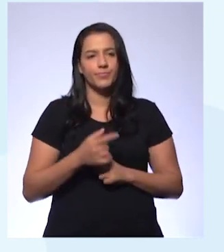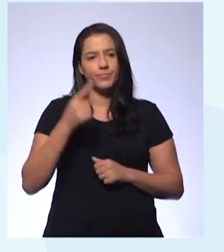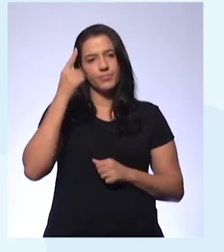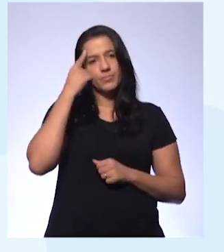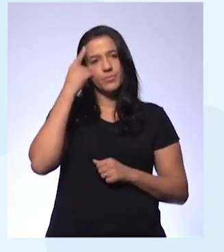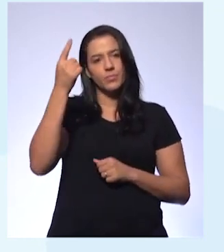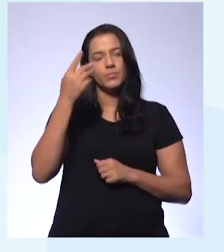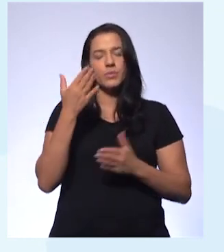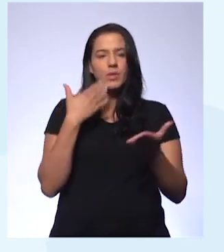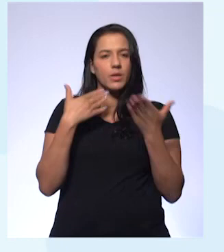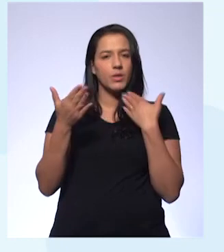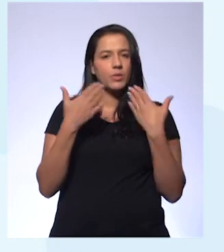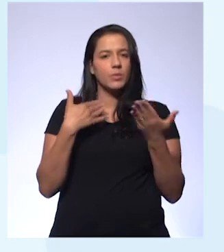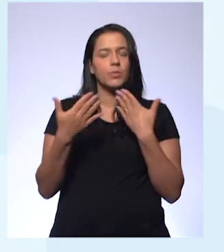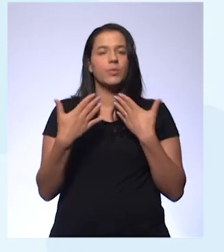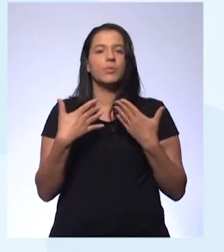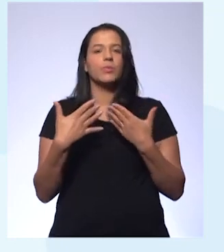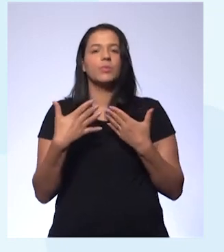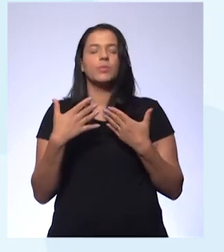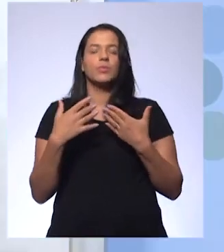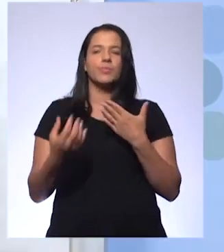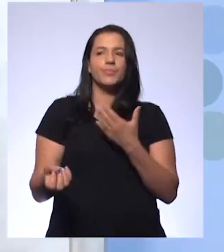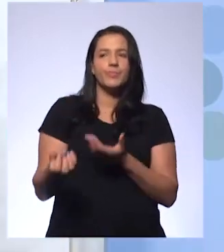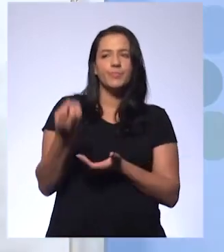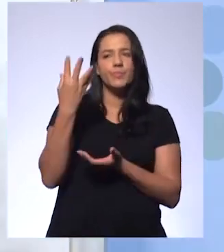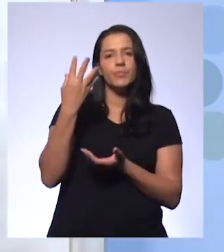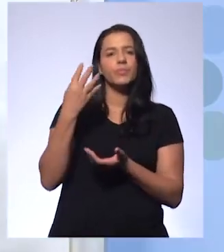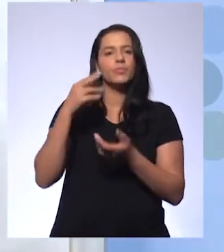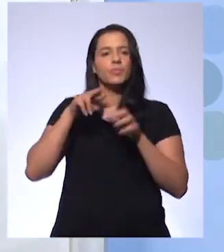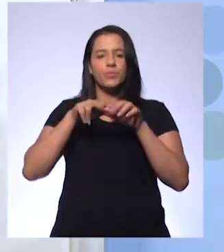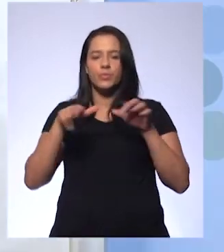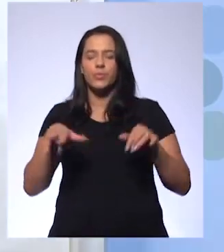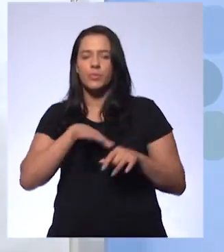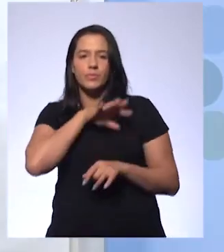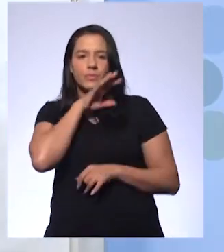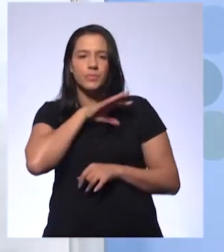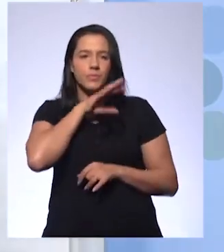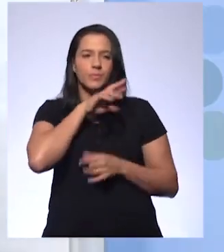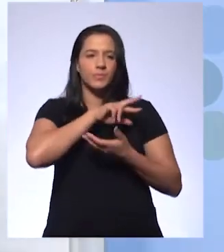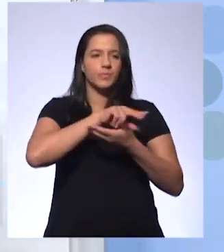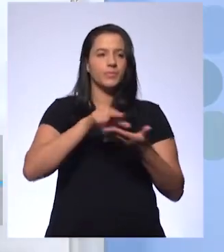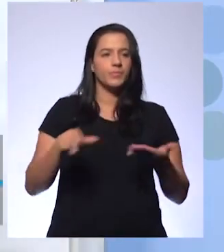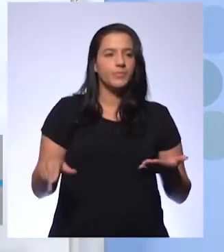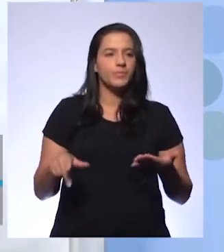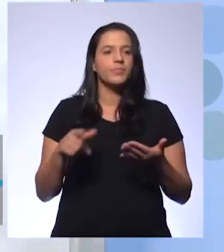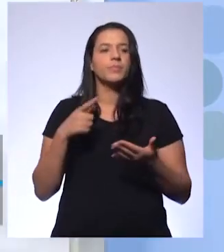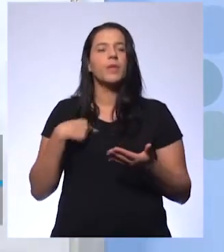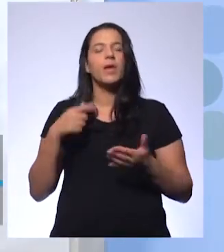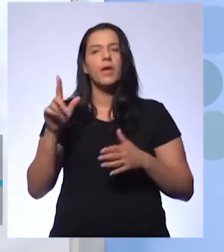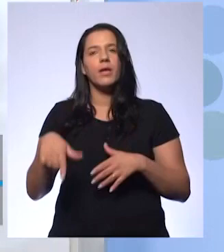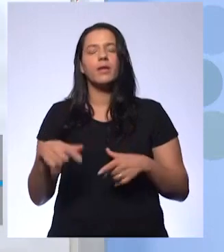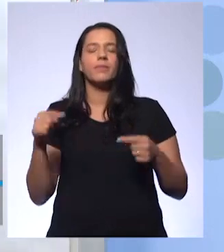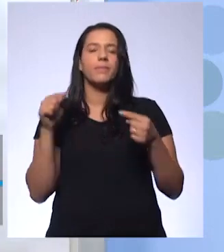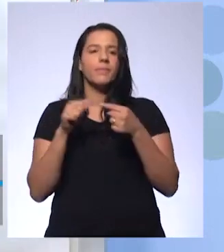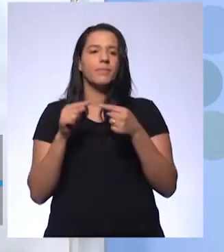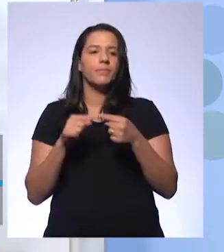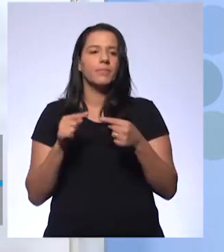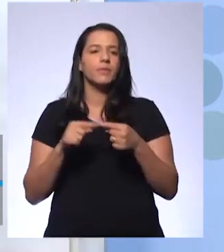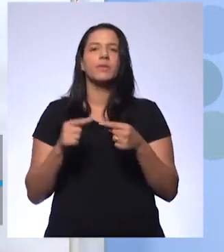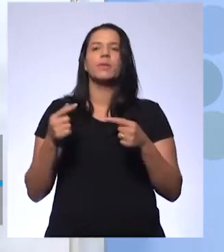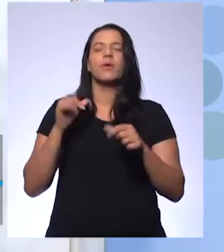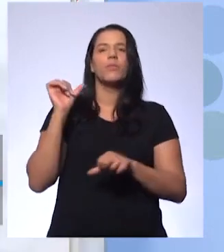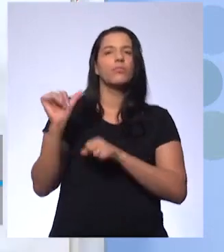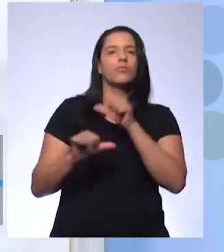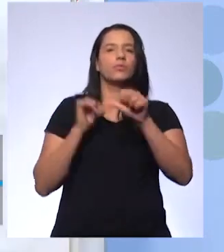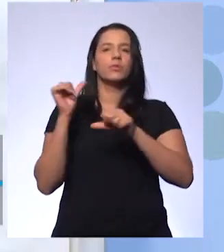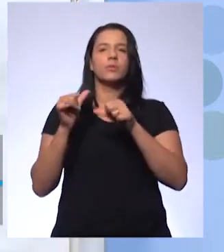a gente discutiu sobre o surgimento de novas espécies? Estava ligado então a mudanças climáticas. Estava